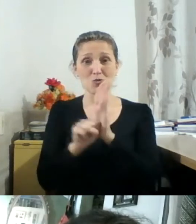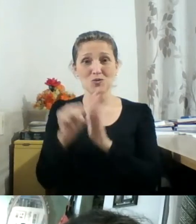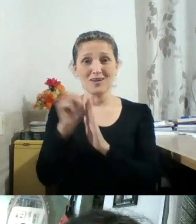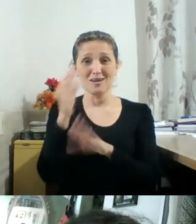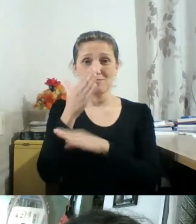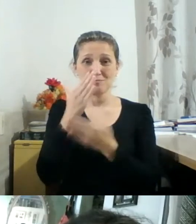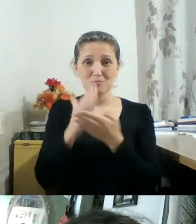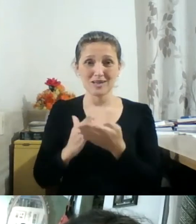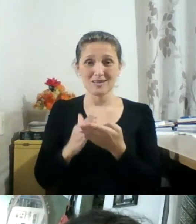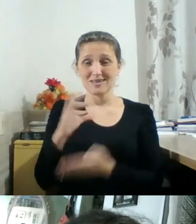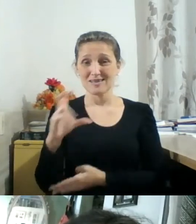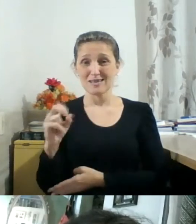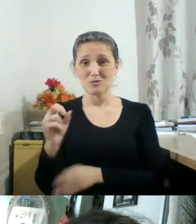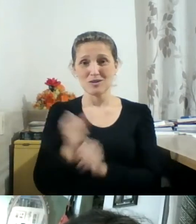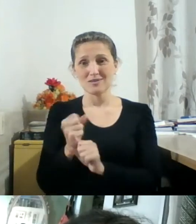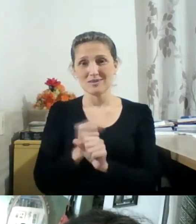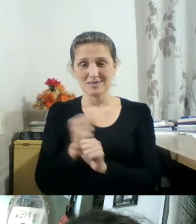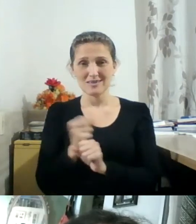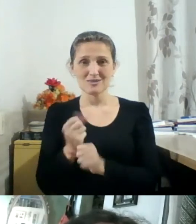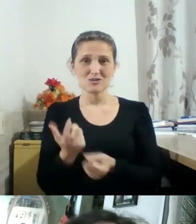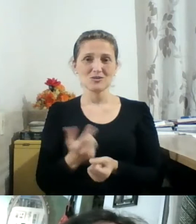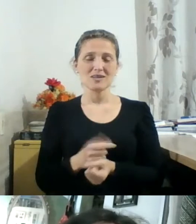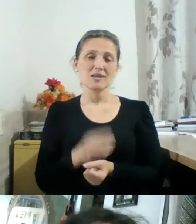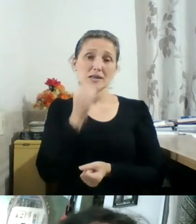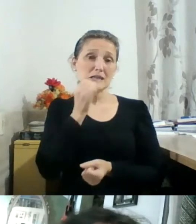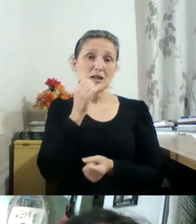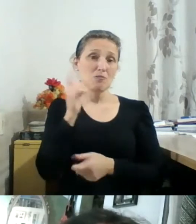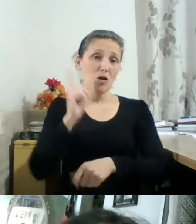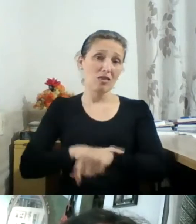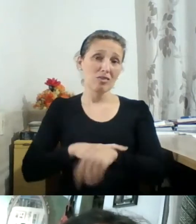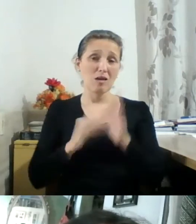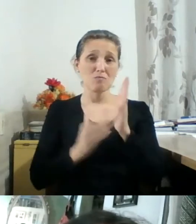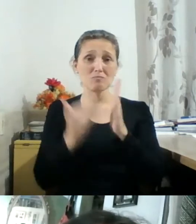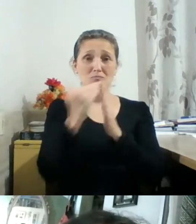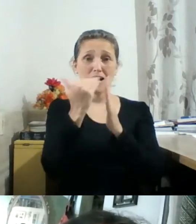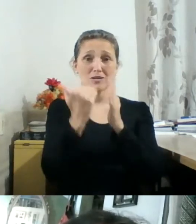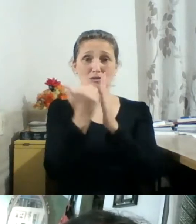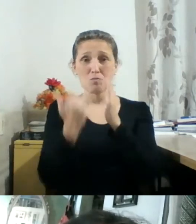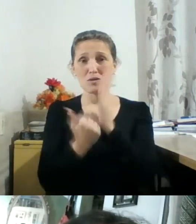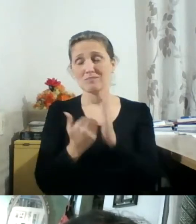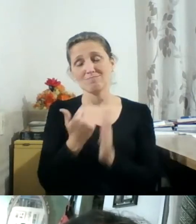maiúsculo mesmo, isso é ínfimo, não é nada. Mas,